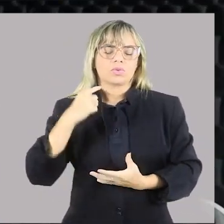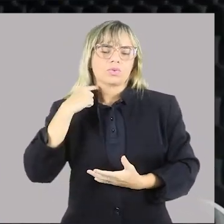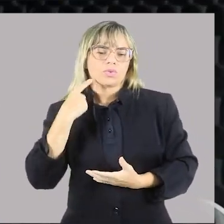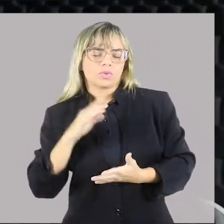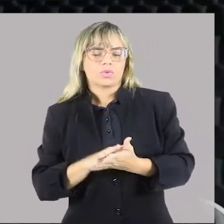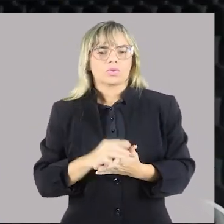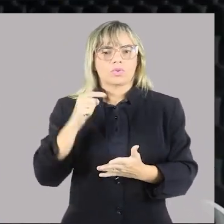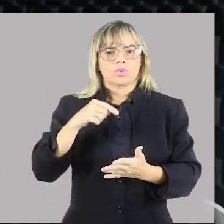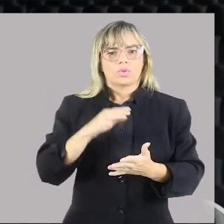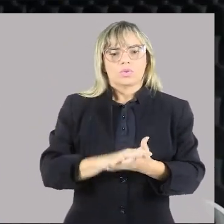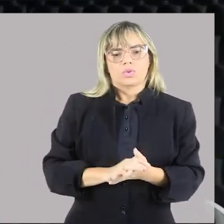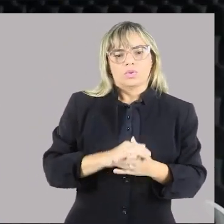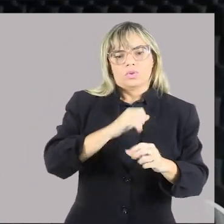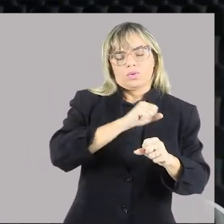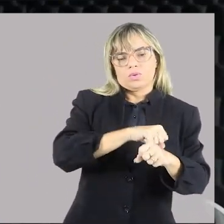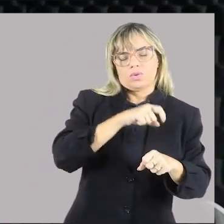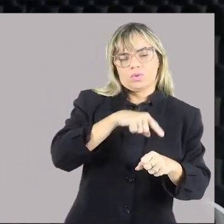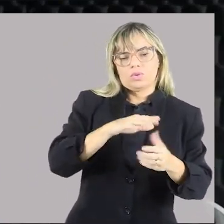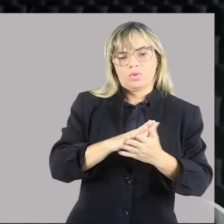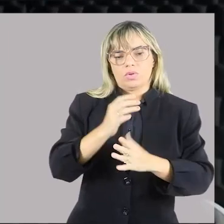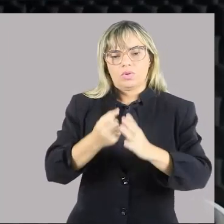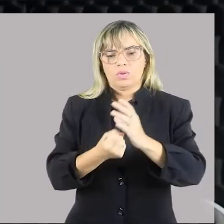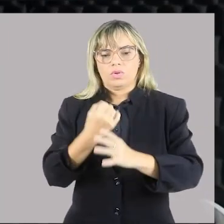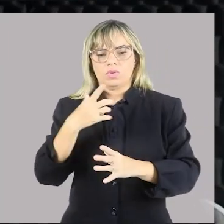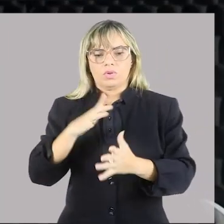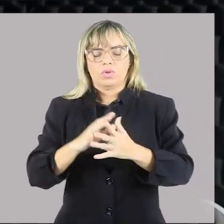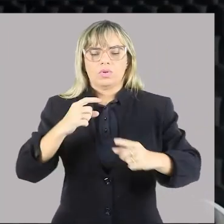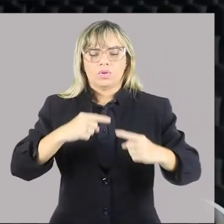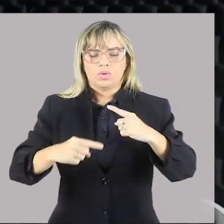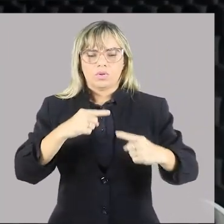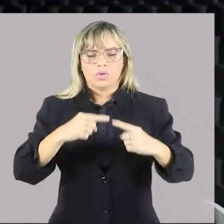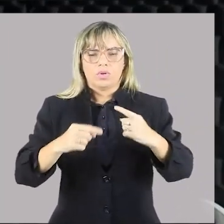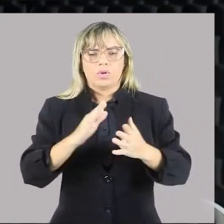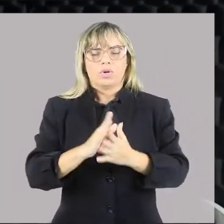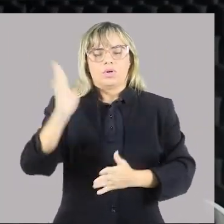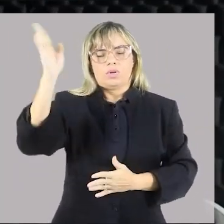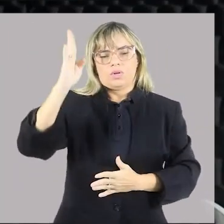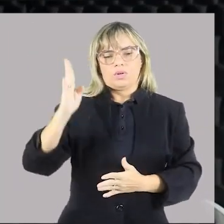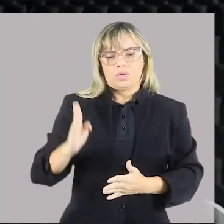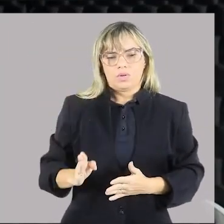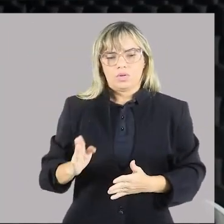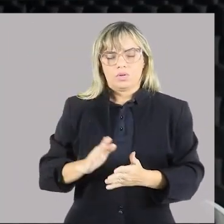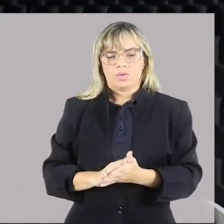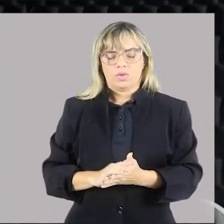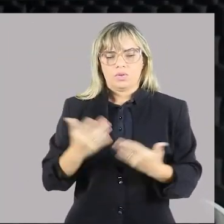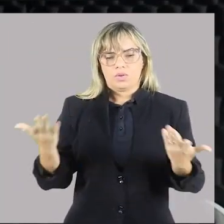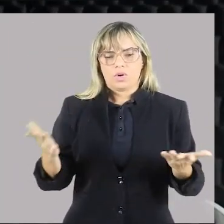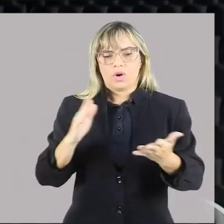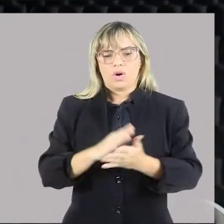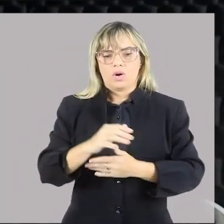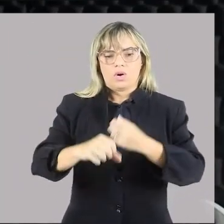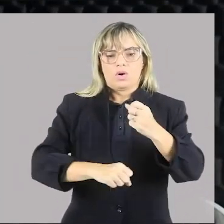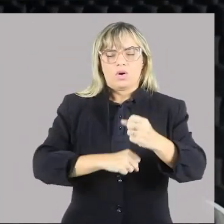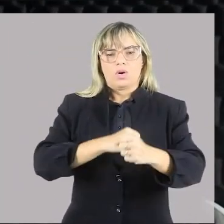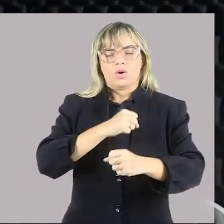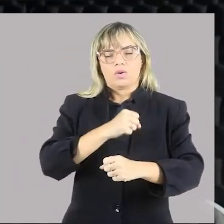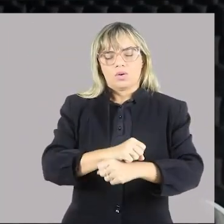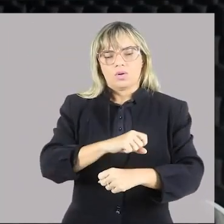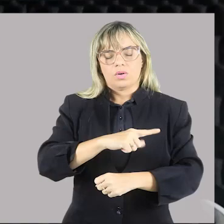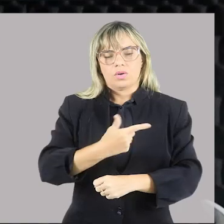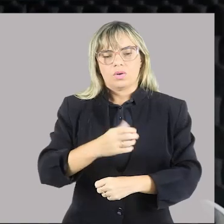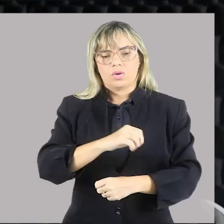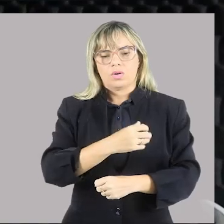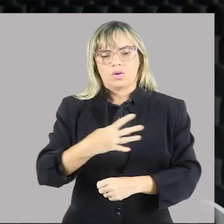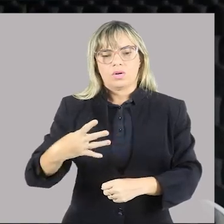gerou e havia dito que o Brasil iria, até 2014, acabar com todos os